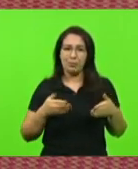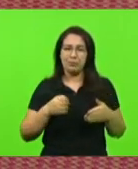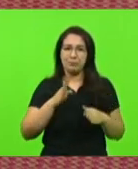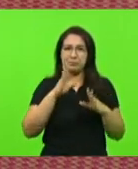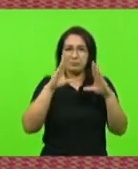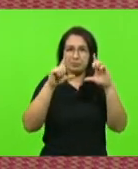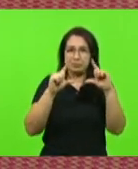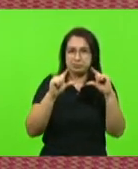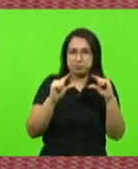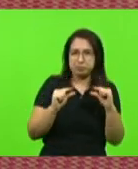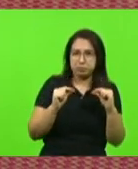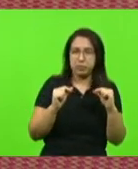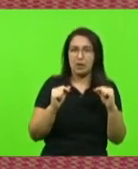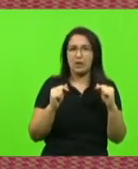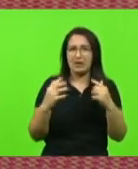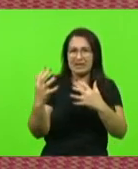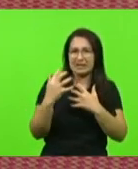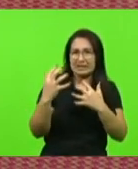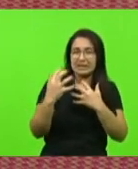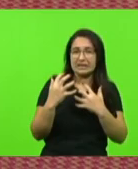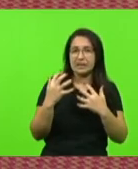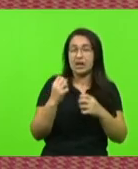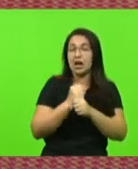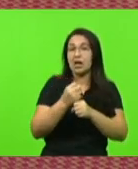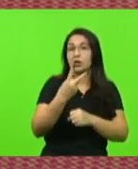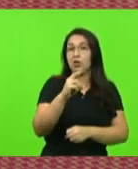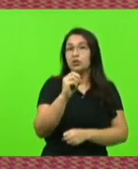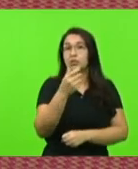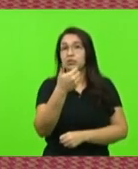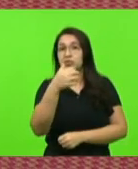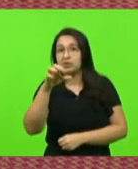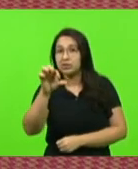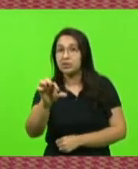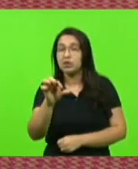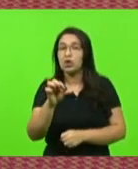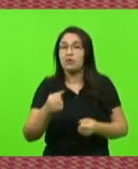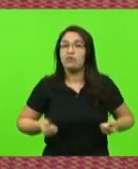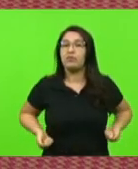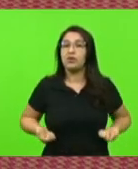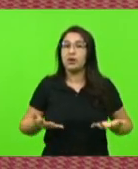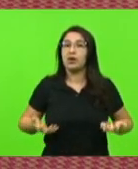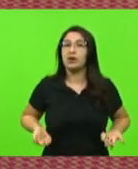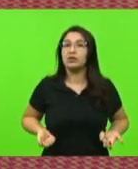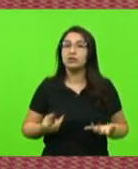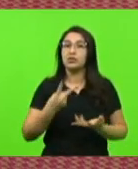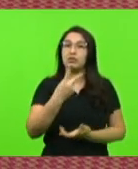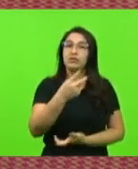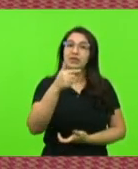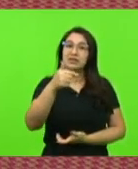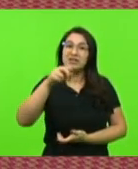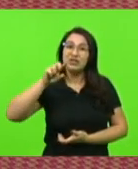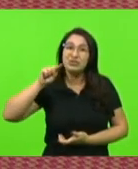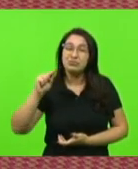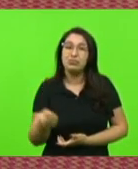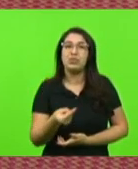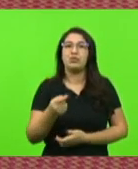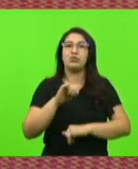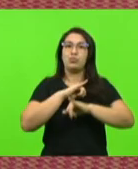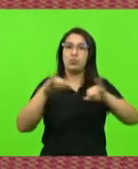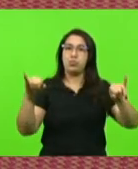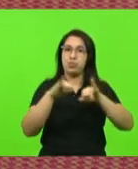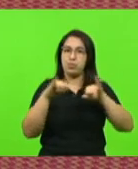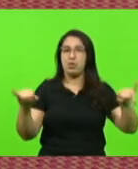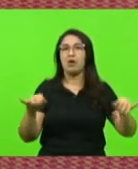própria casa, no ano de 2019 e 2020, gastou 27 milhões em propaganda e publicidade.